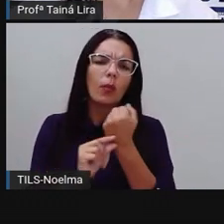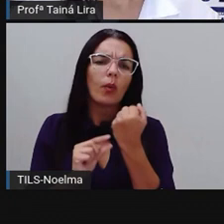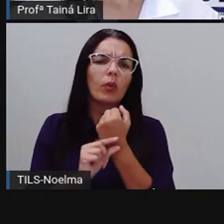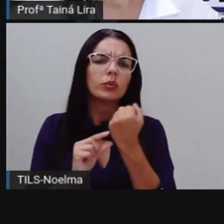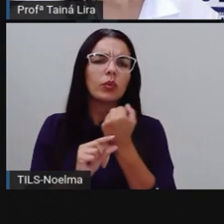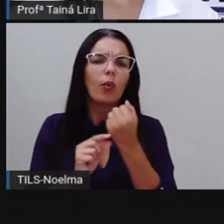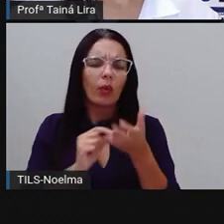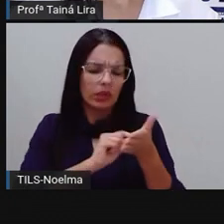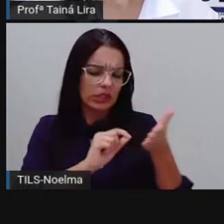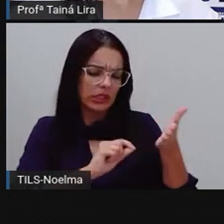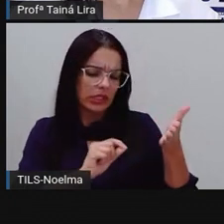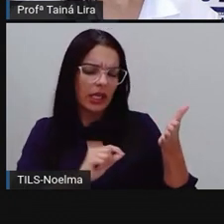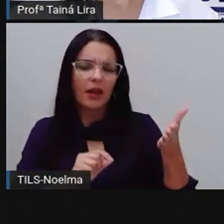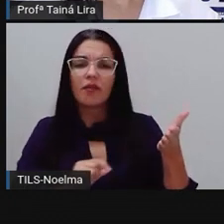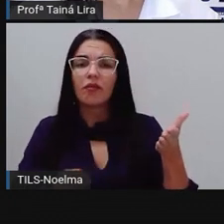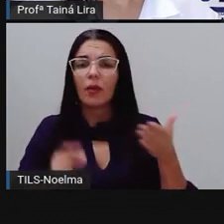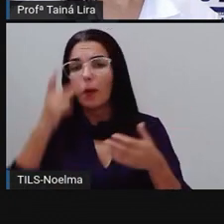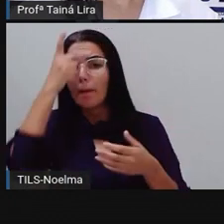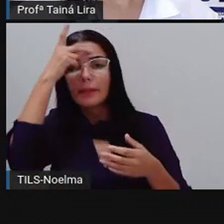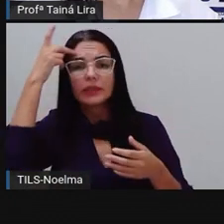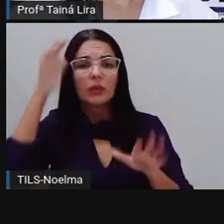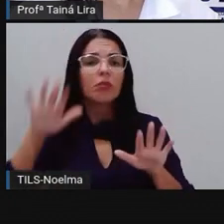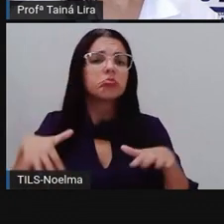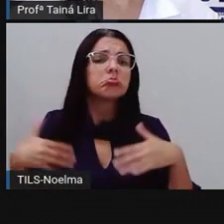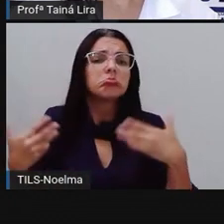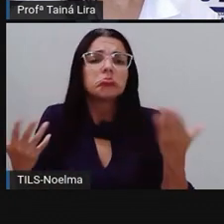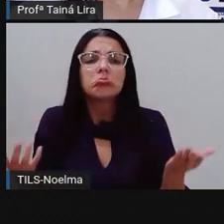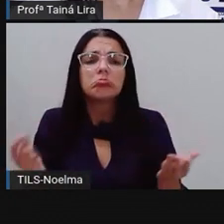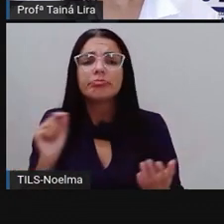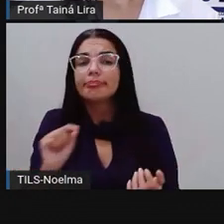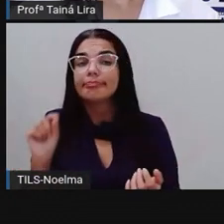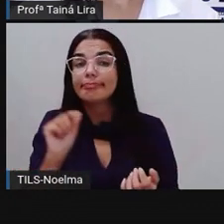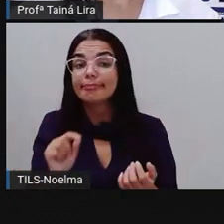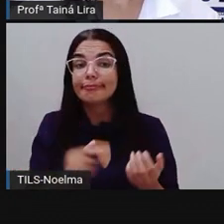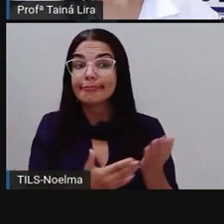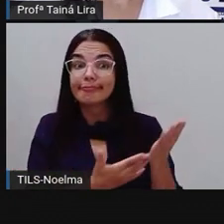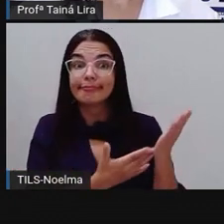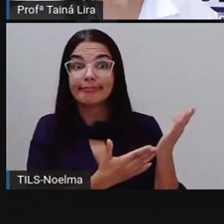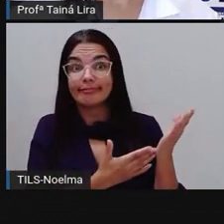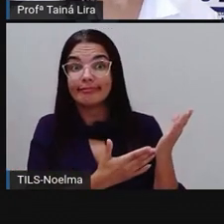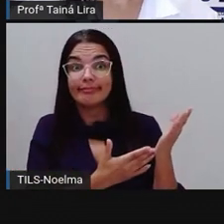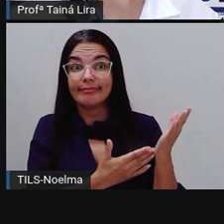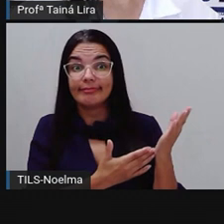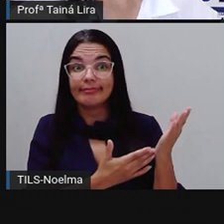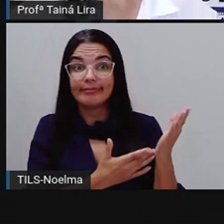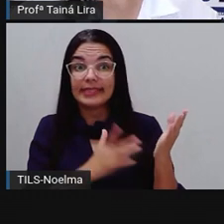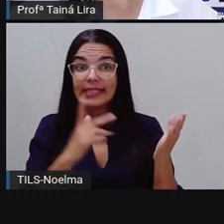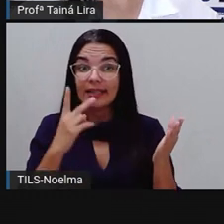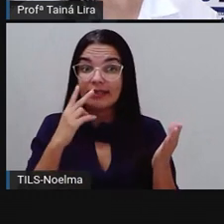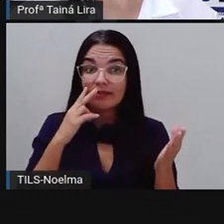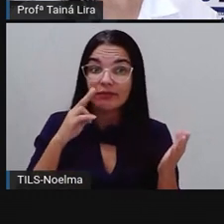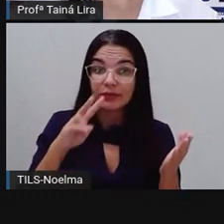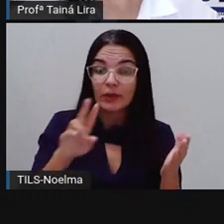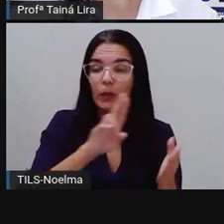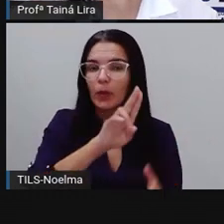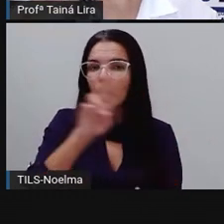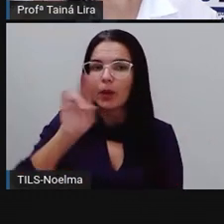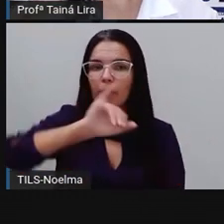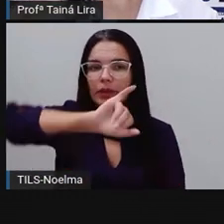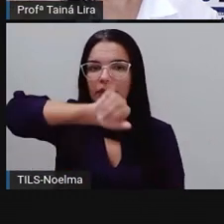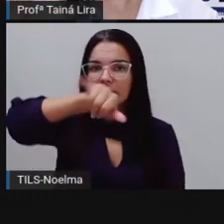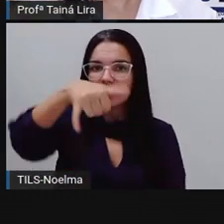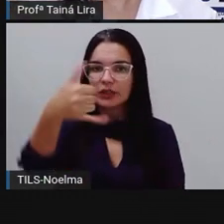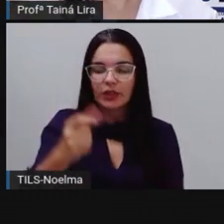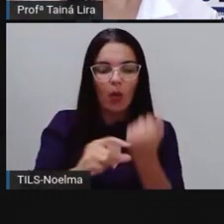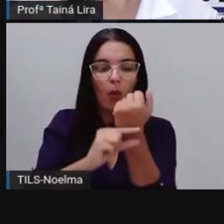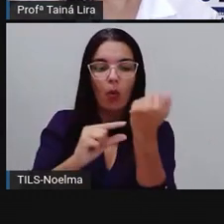autor? Quem foi a pessoa que escreveu esse texto? Olha lá, nós vimos lá no início, que a Pró falou, né? Que eu trouxe